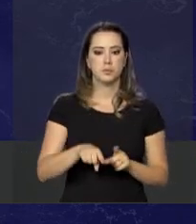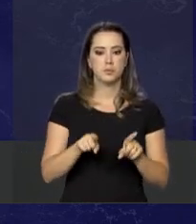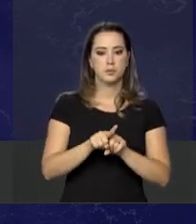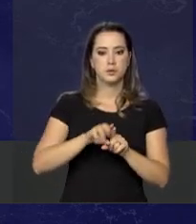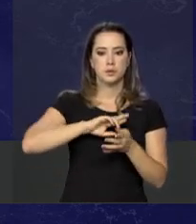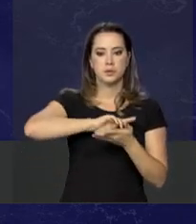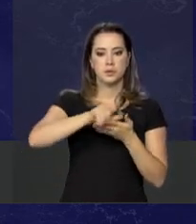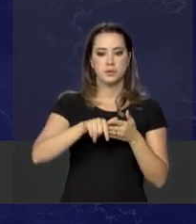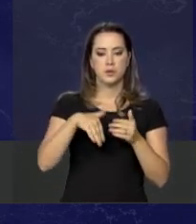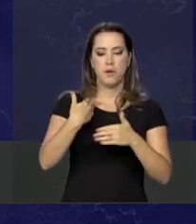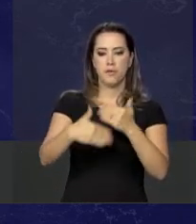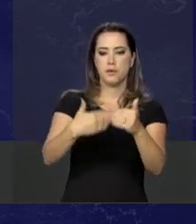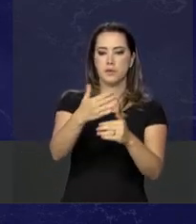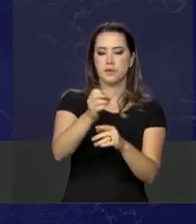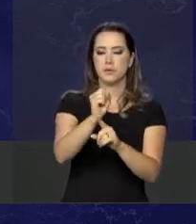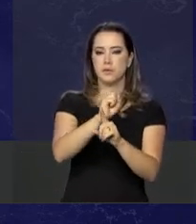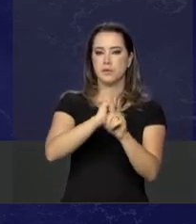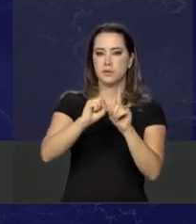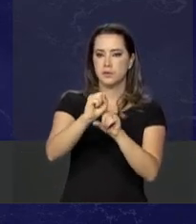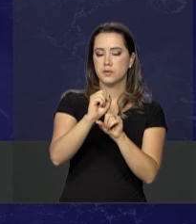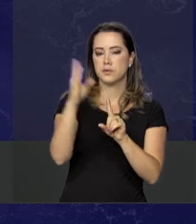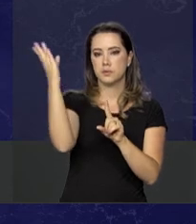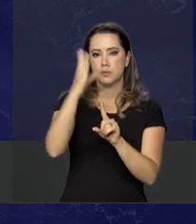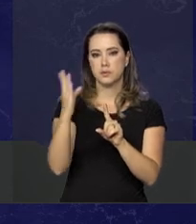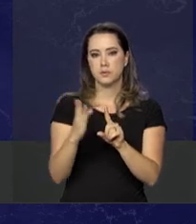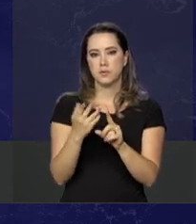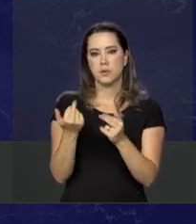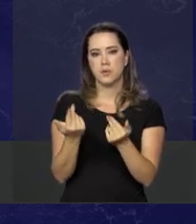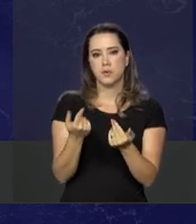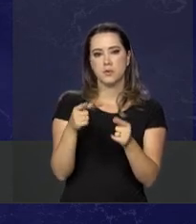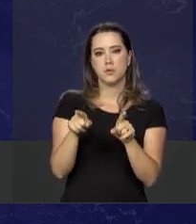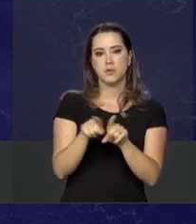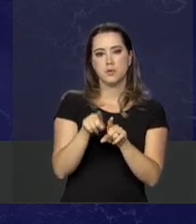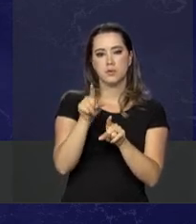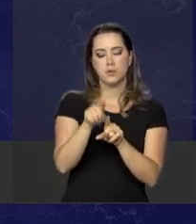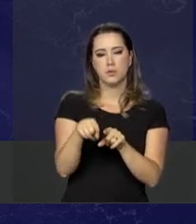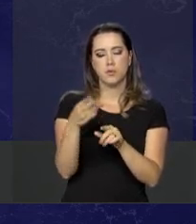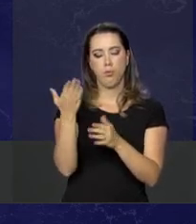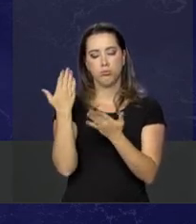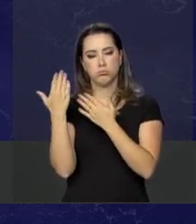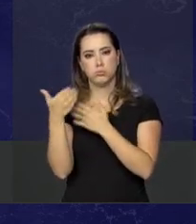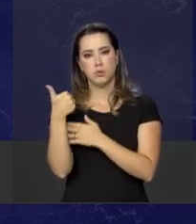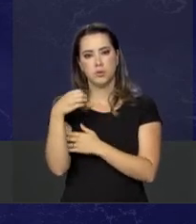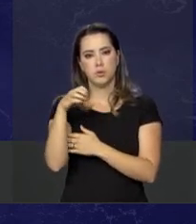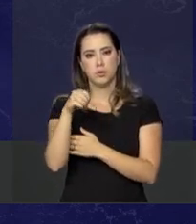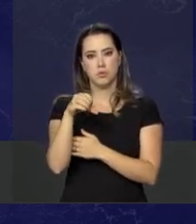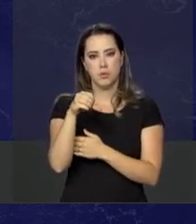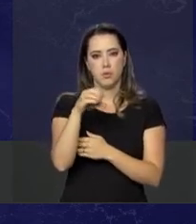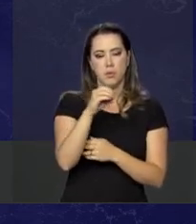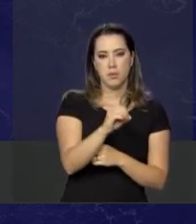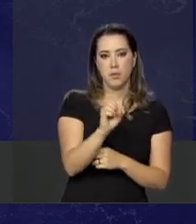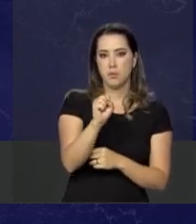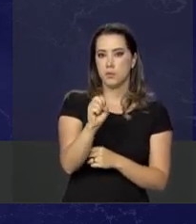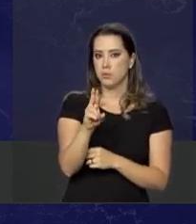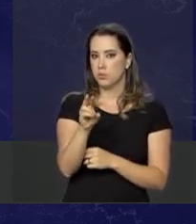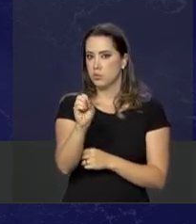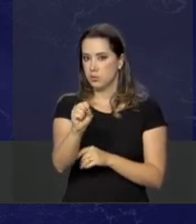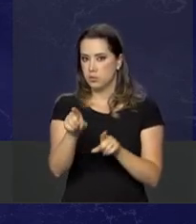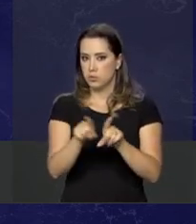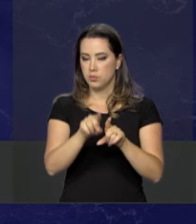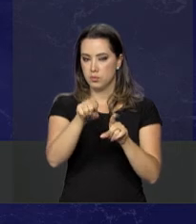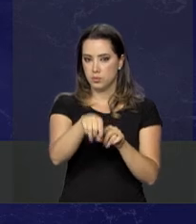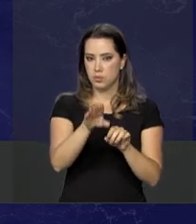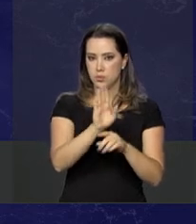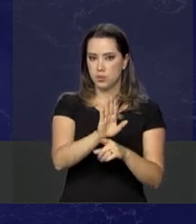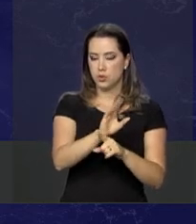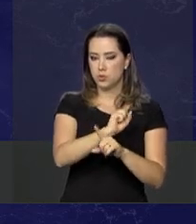civilizatórios do Brasil, como foi a implantação nos anos 90 do Sistema Único de Saúde, o Sistema Único de